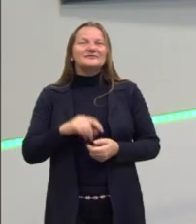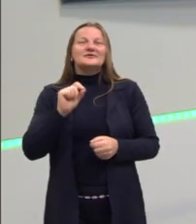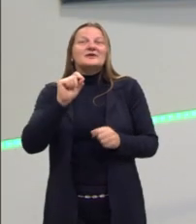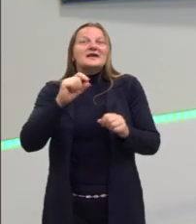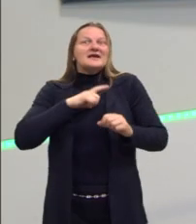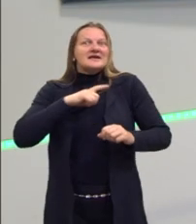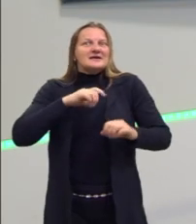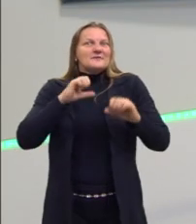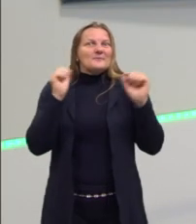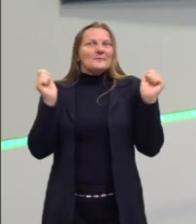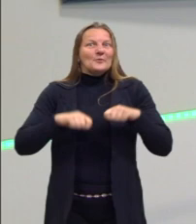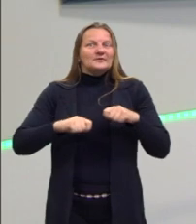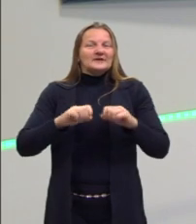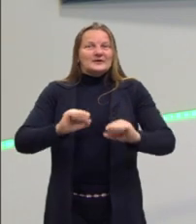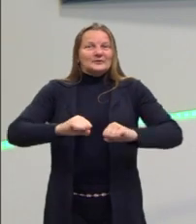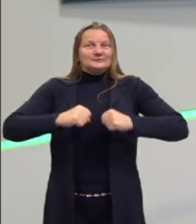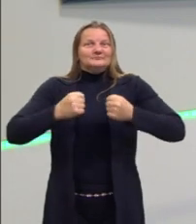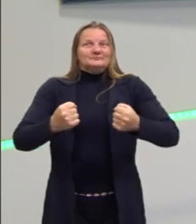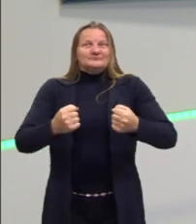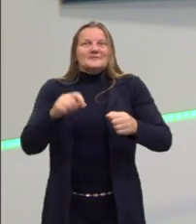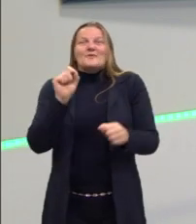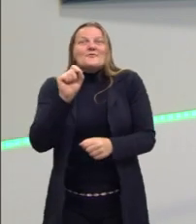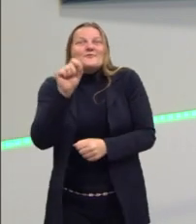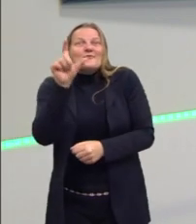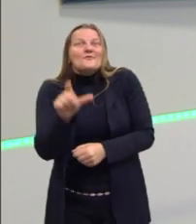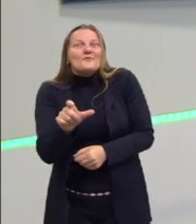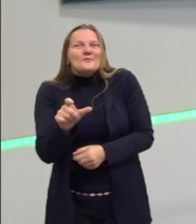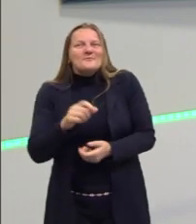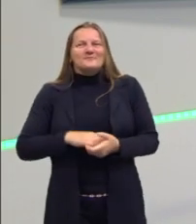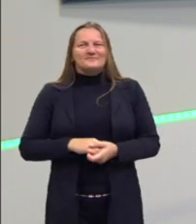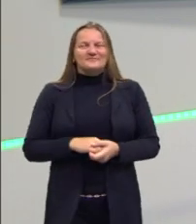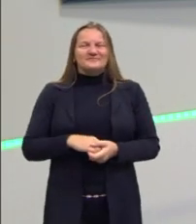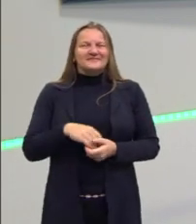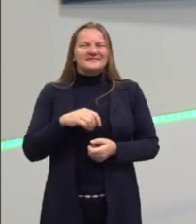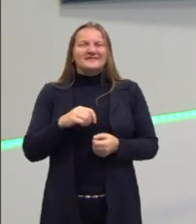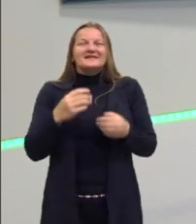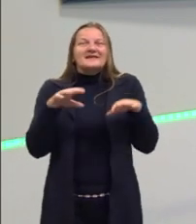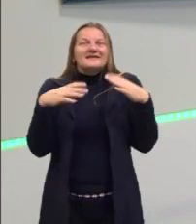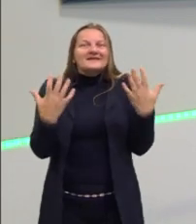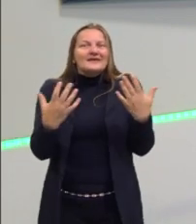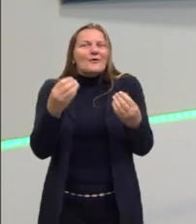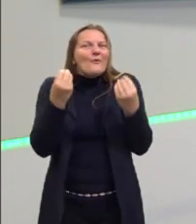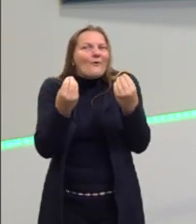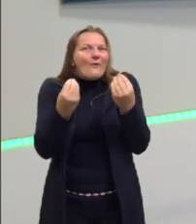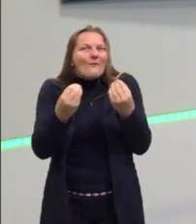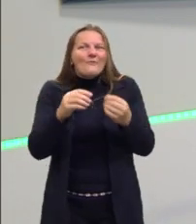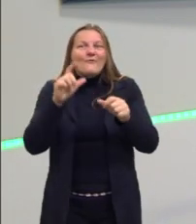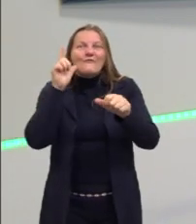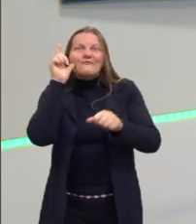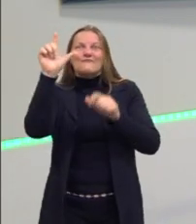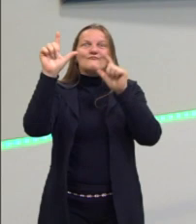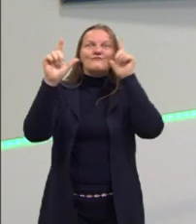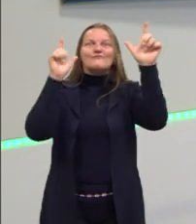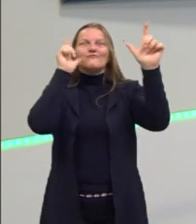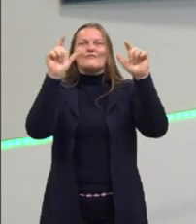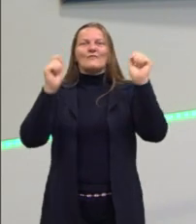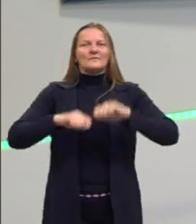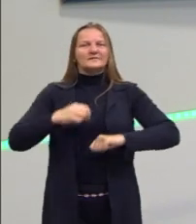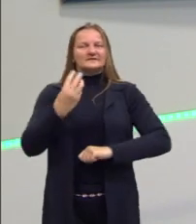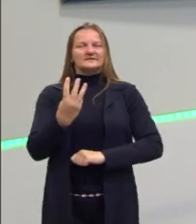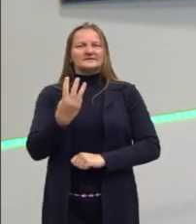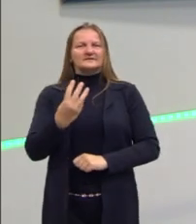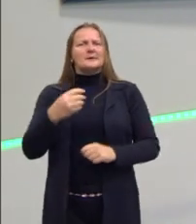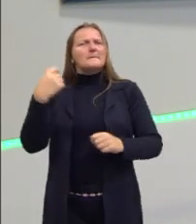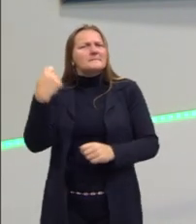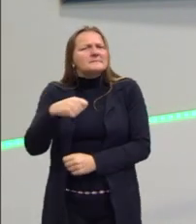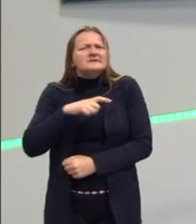defender? A gente chega na competência 3 e a gente pensa isso, uau, e como é que eu faço para vencer essa competência 3? Eu preciso